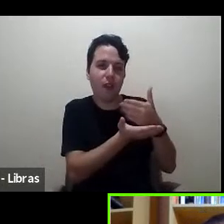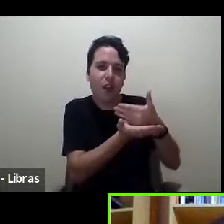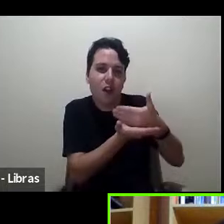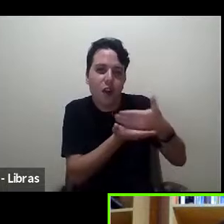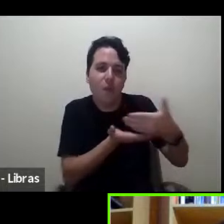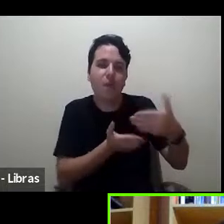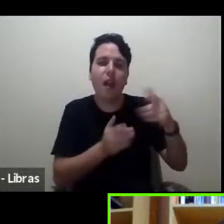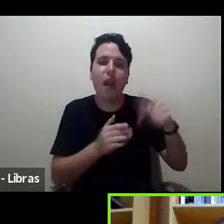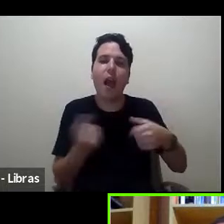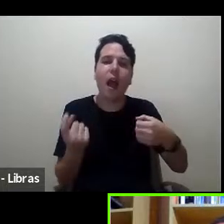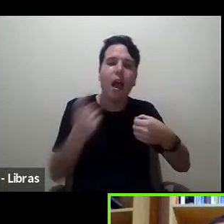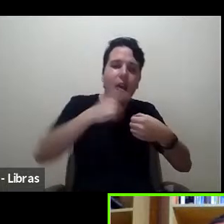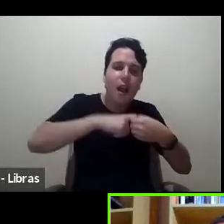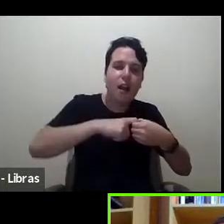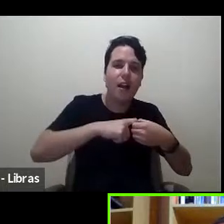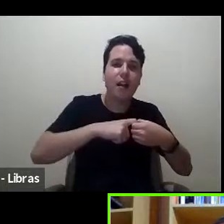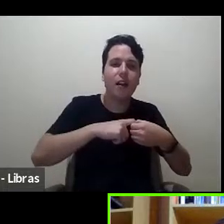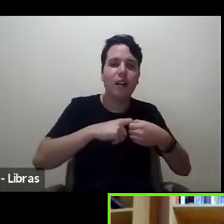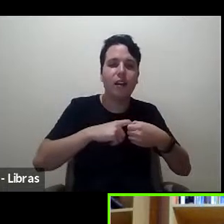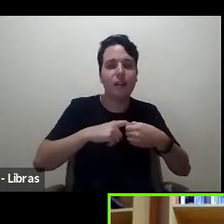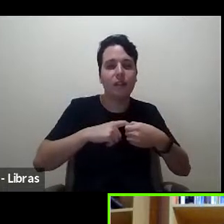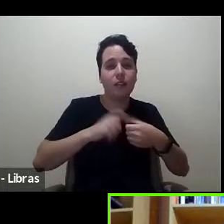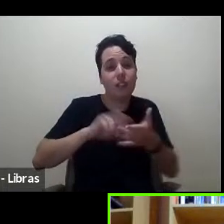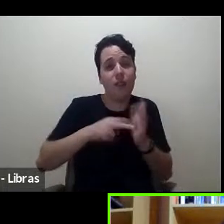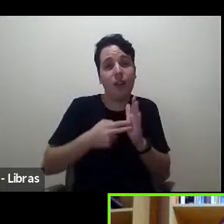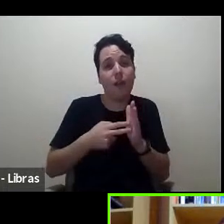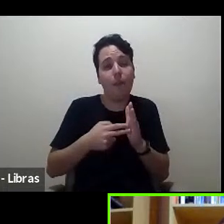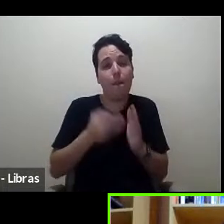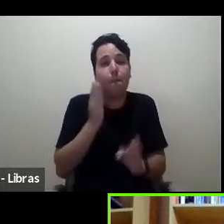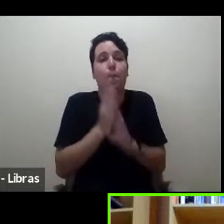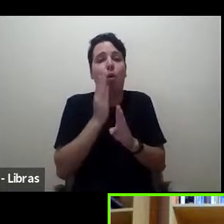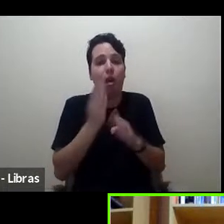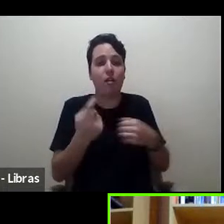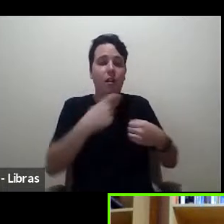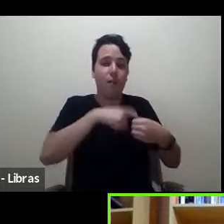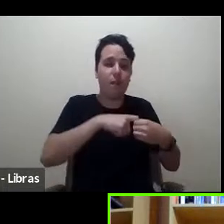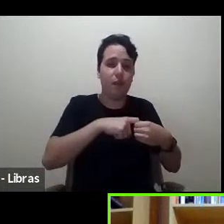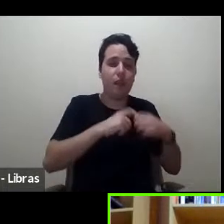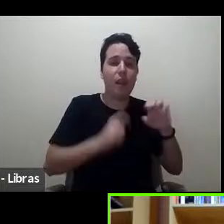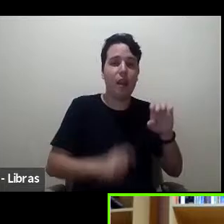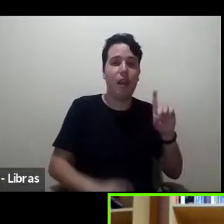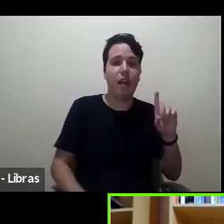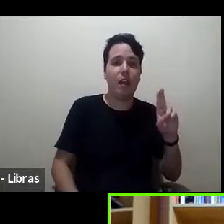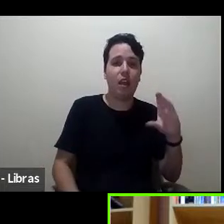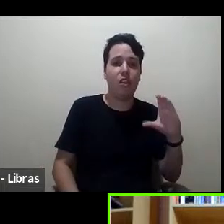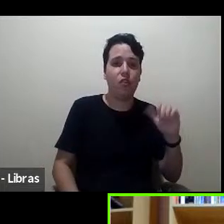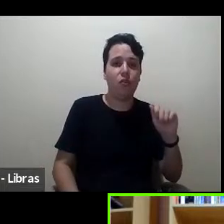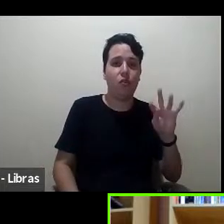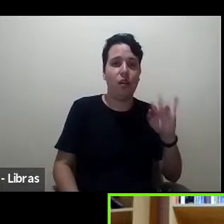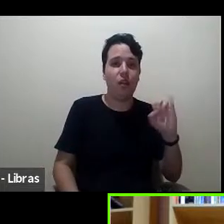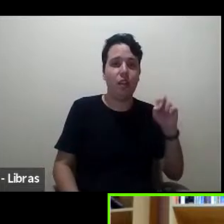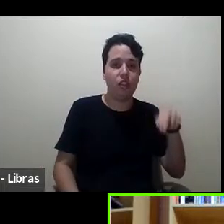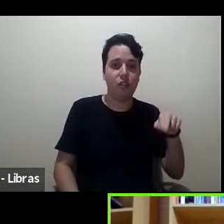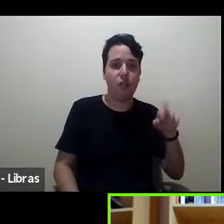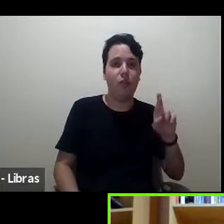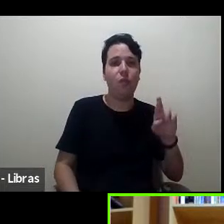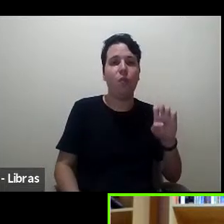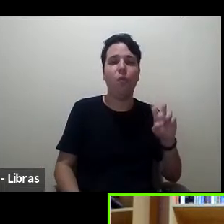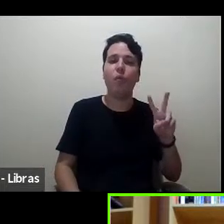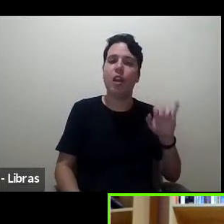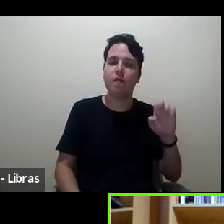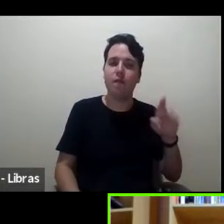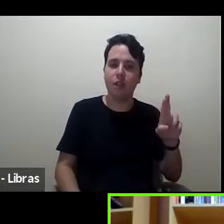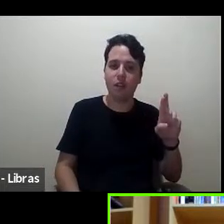convênio em parceria a Education Review e Amped dizer para as pessoas que continuem produzindo as